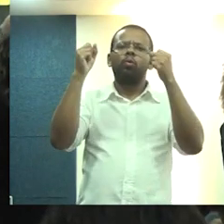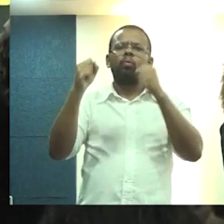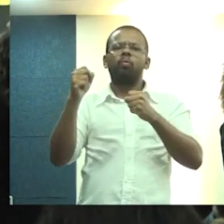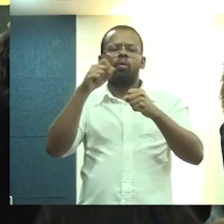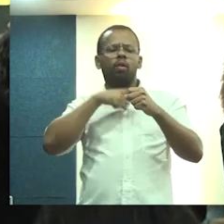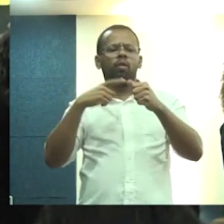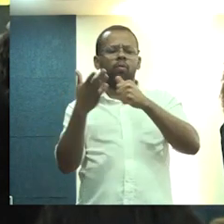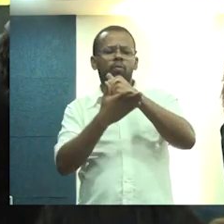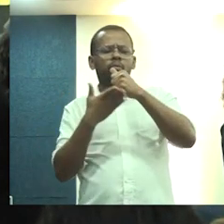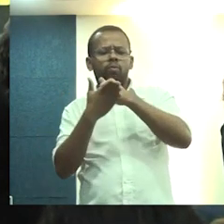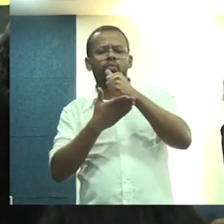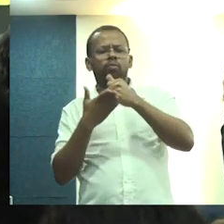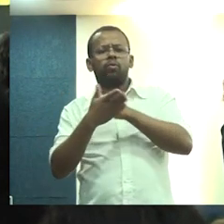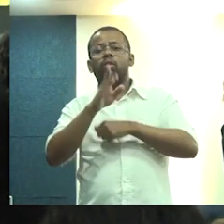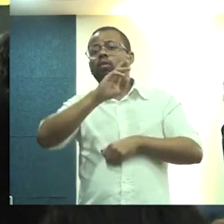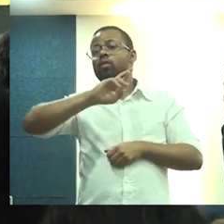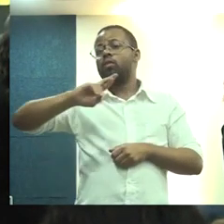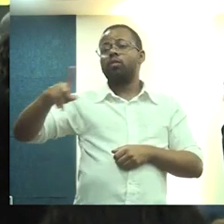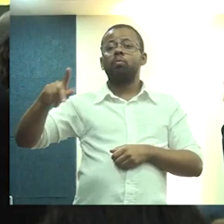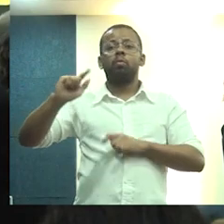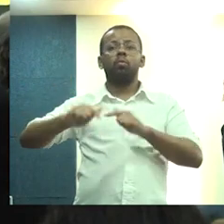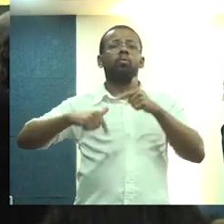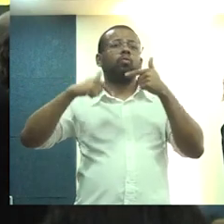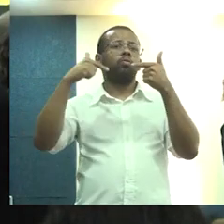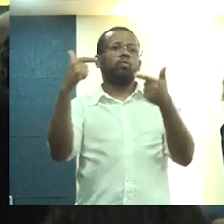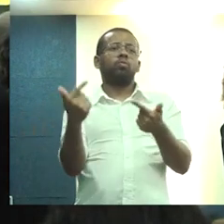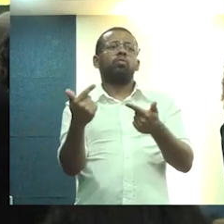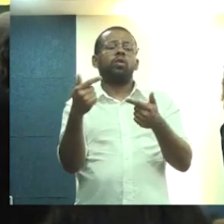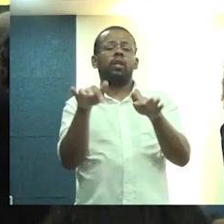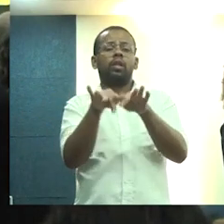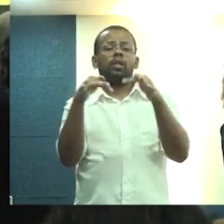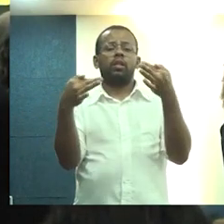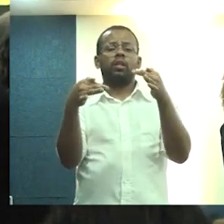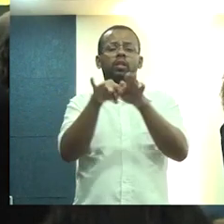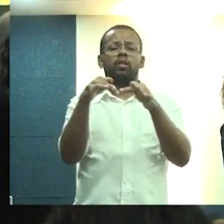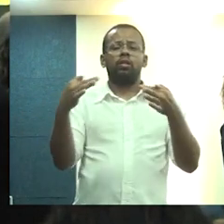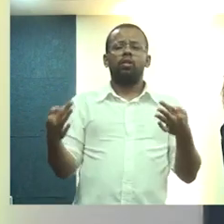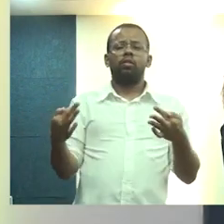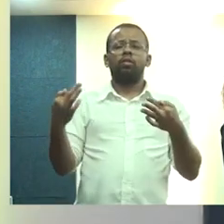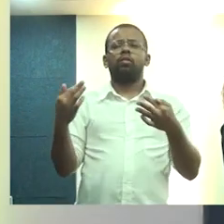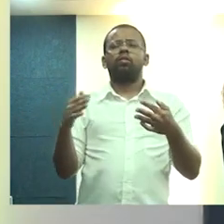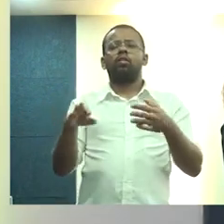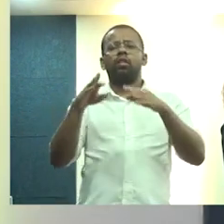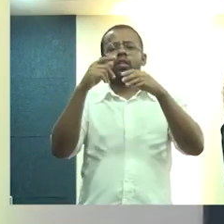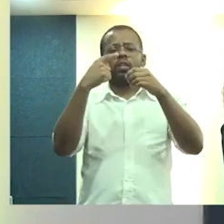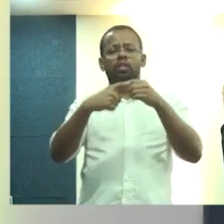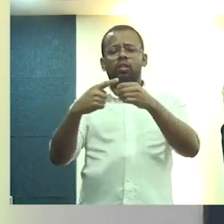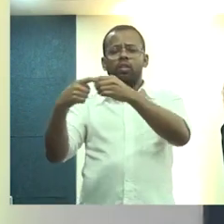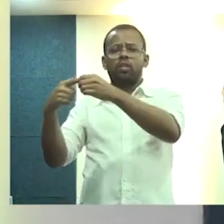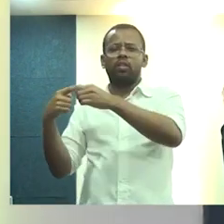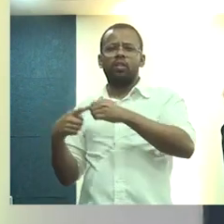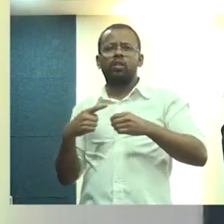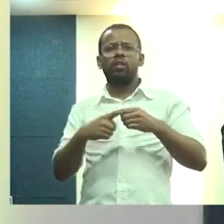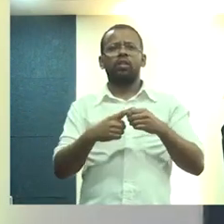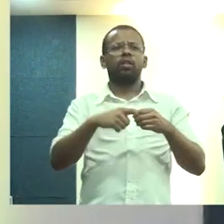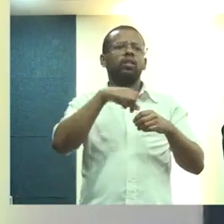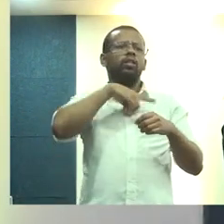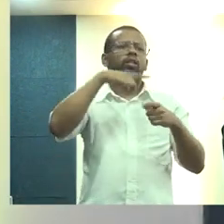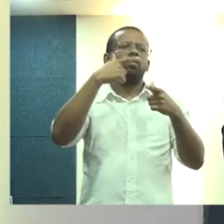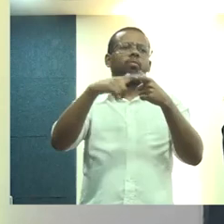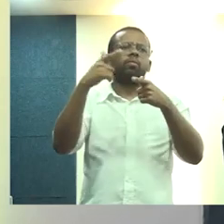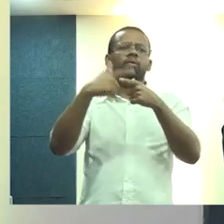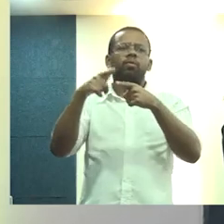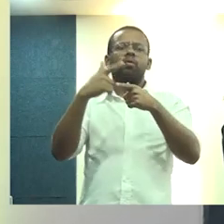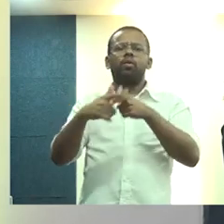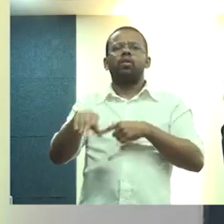embasar isso. Então, não é uma luta simples enfrentar o solo, o chão da cidade. Lá estão todas as contradições,